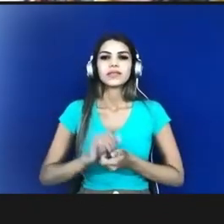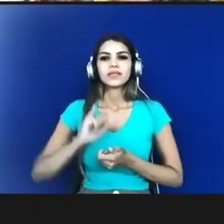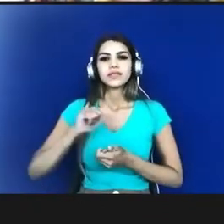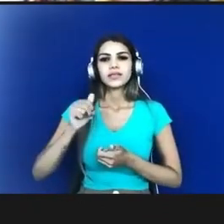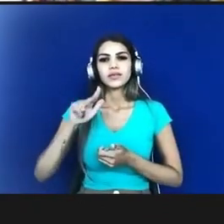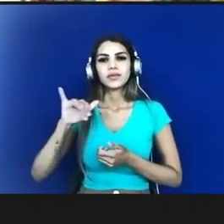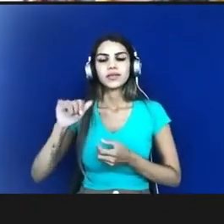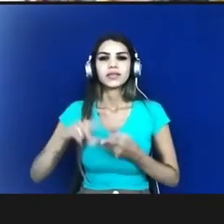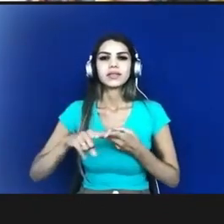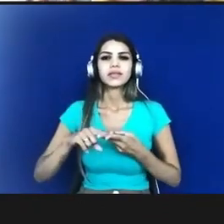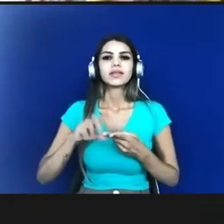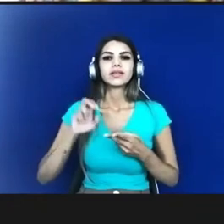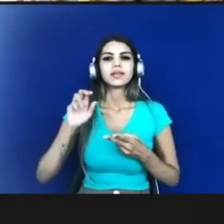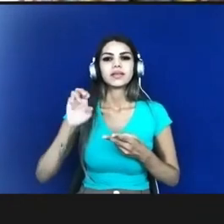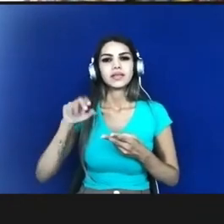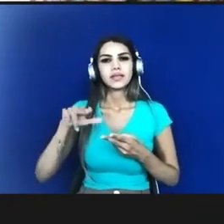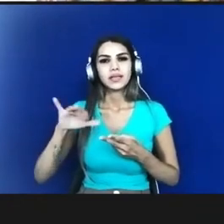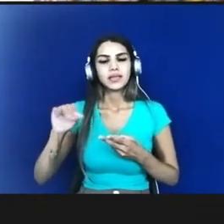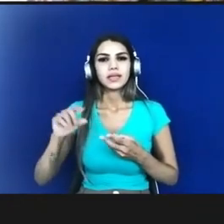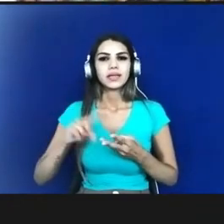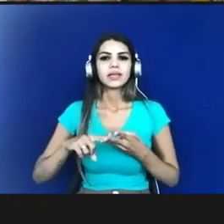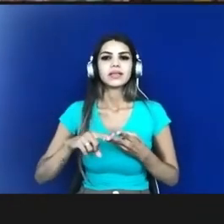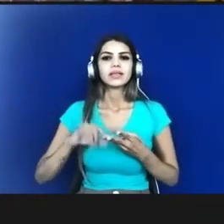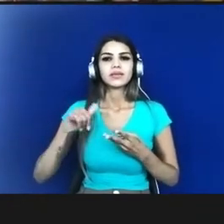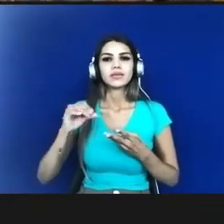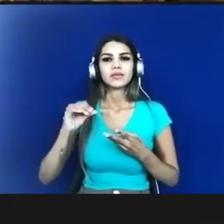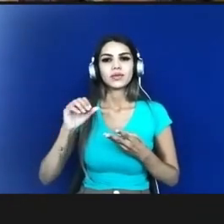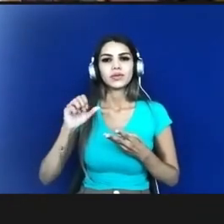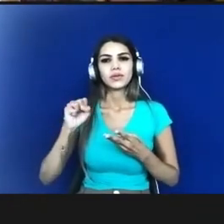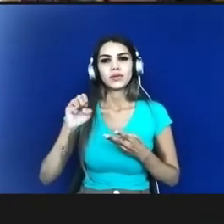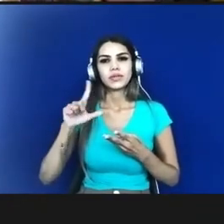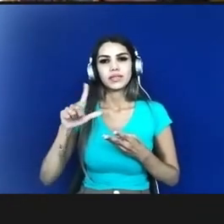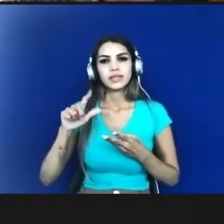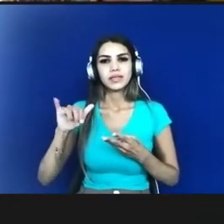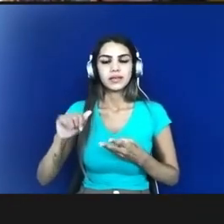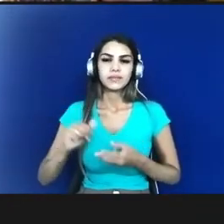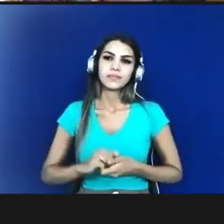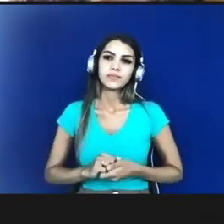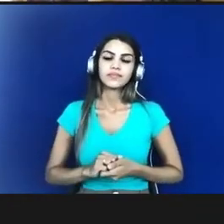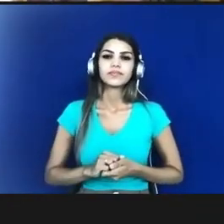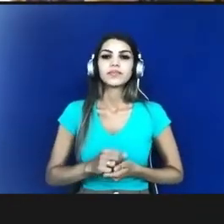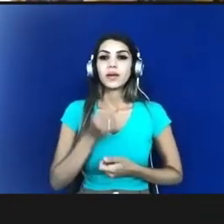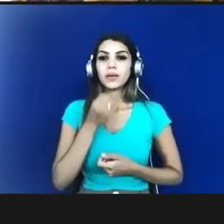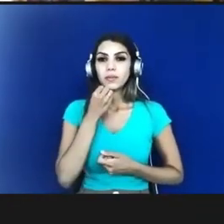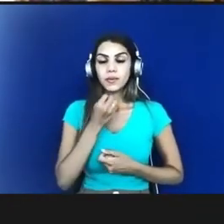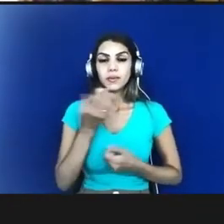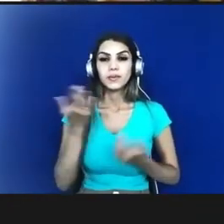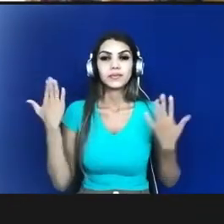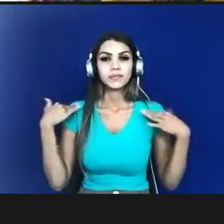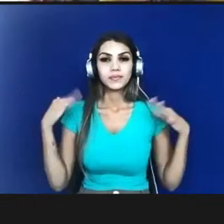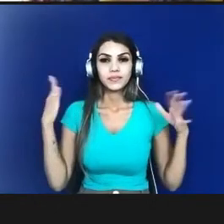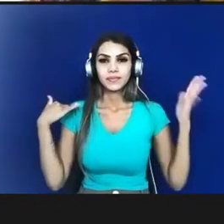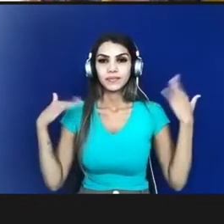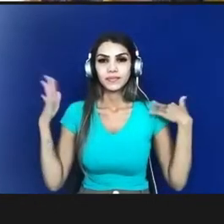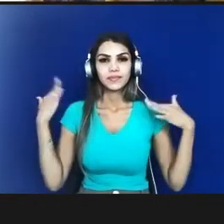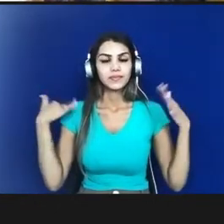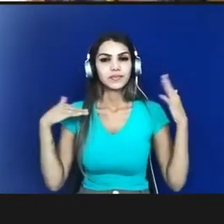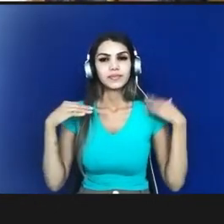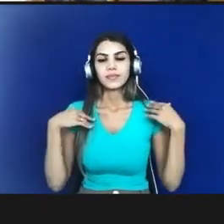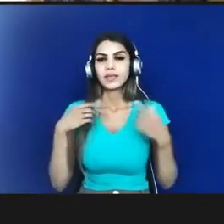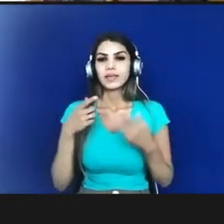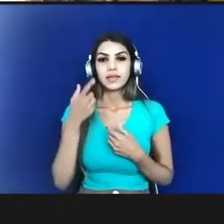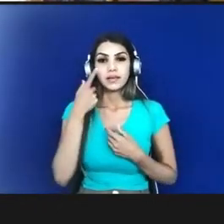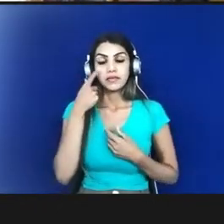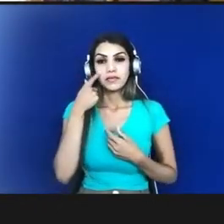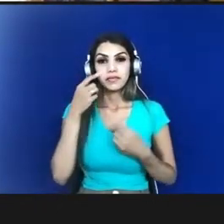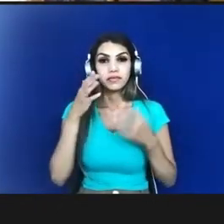foi um prazer estar com vocês e uma alegria e muito bom ouvir denúncias e proporcionar esses